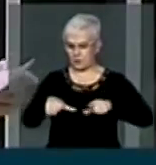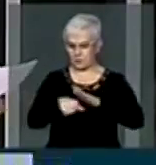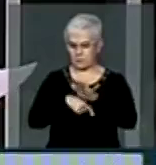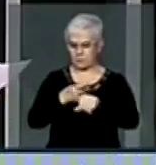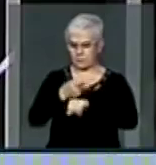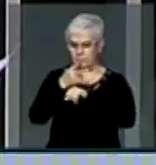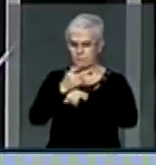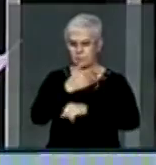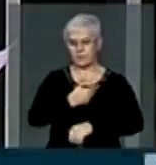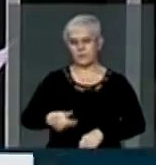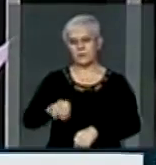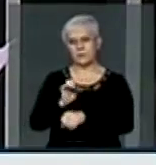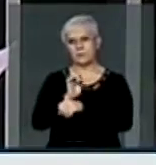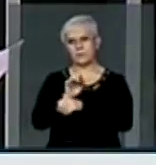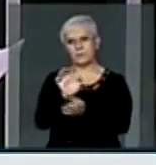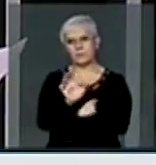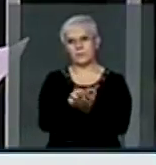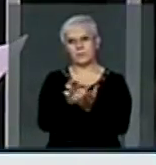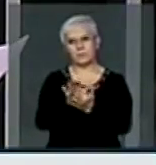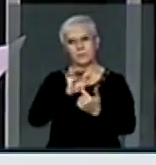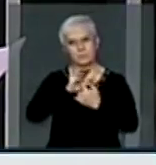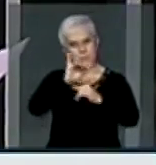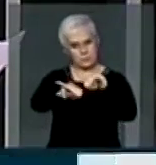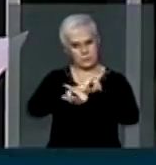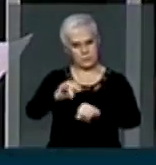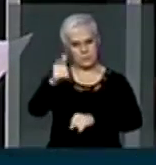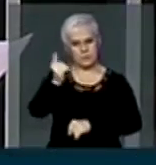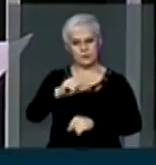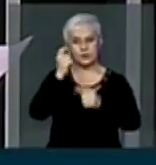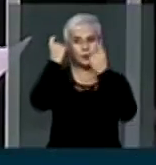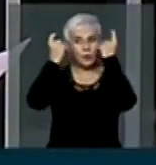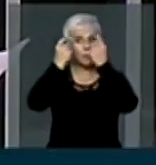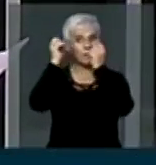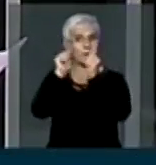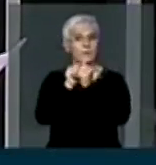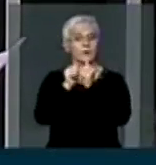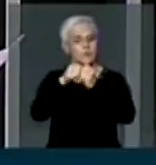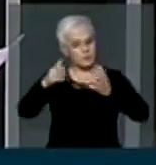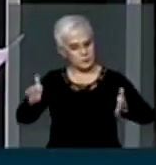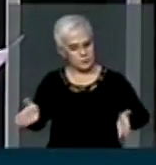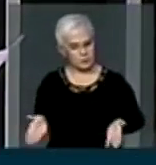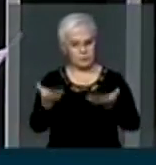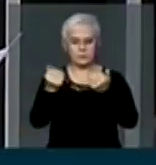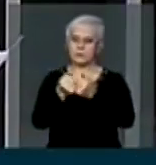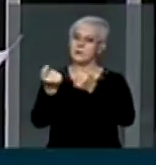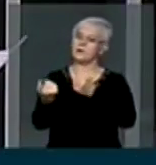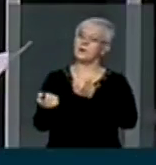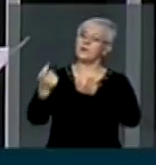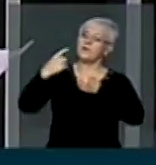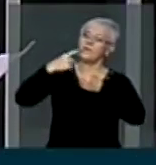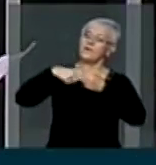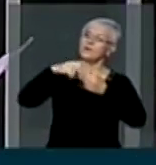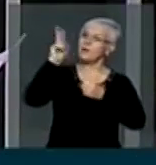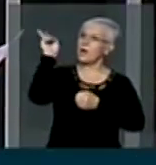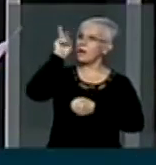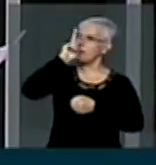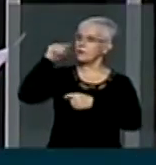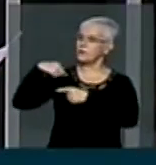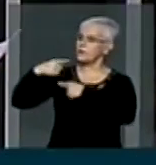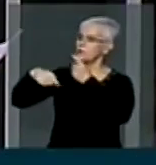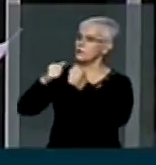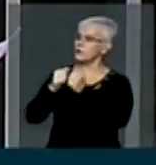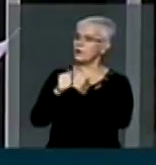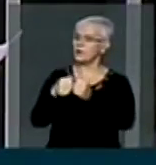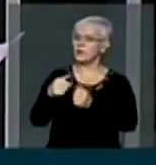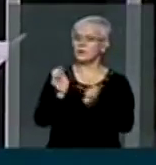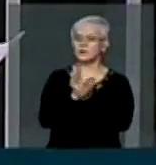o governo do Estado de Pernambuco reafirma a sua preocupação de promover um resgate da dívida histórica que temos com